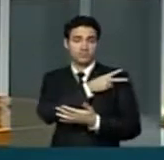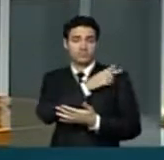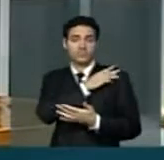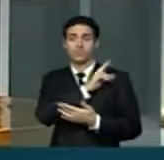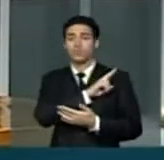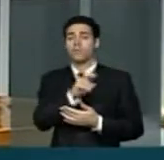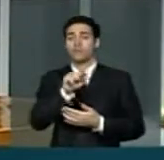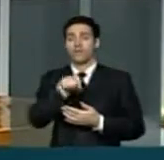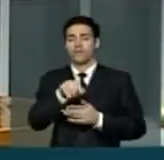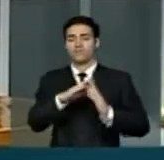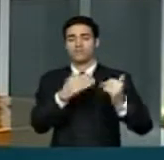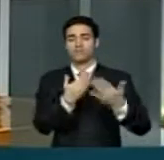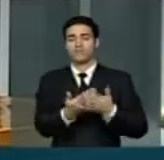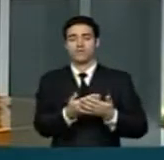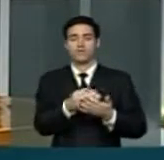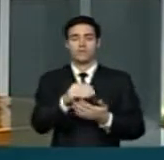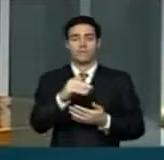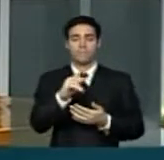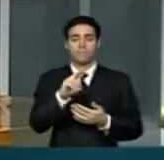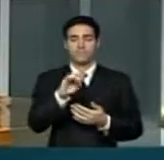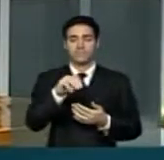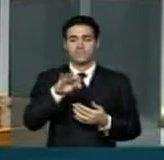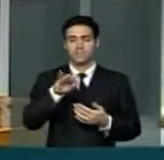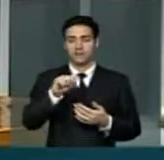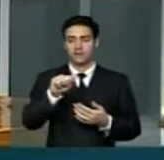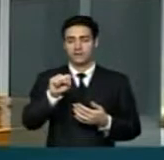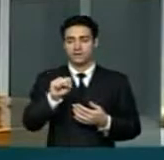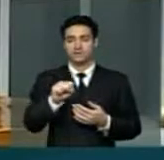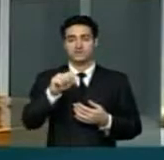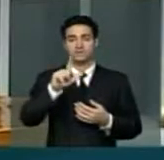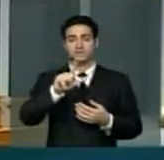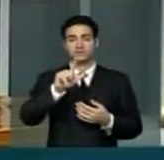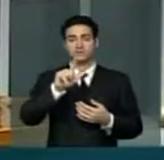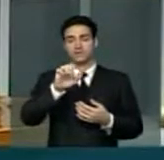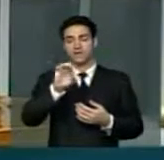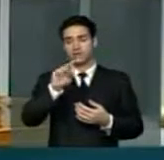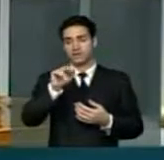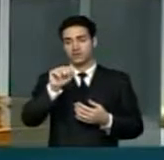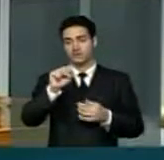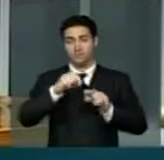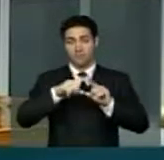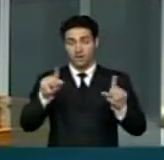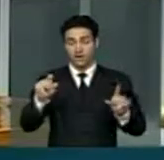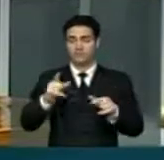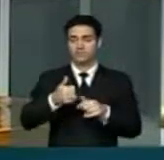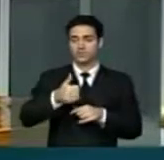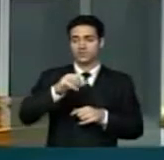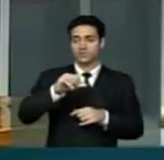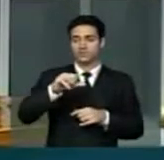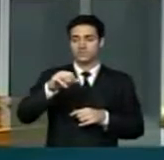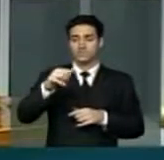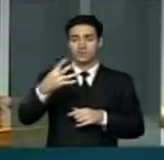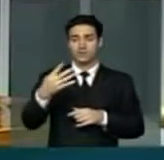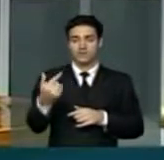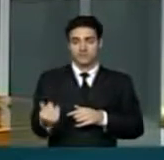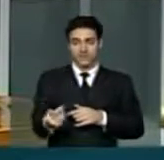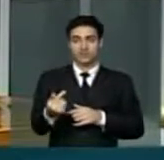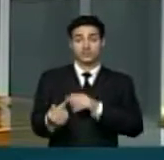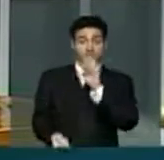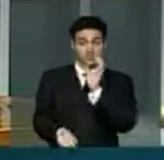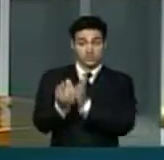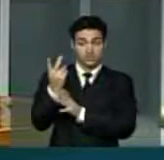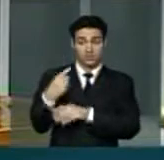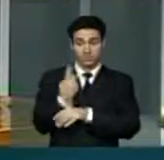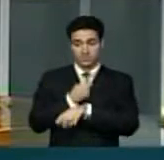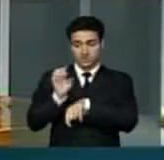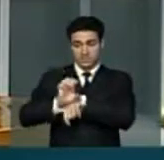as chamadas Escolas das Primeiras Letras. Mas foi em 1947 que nasceu em nosso